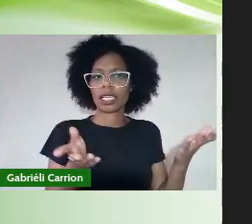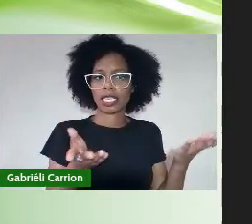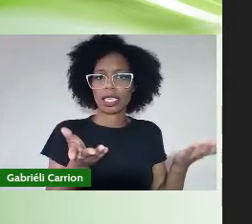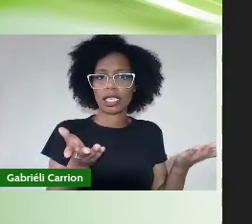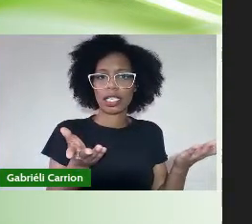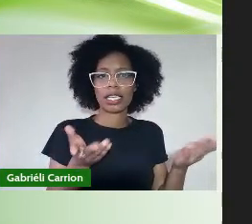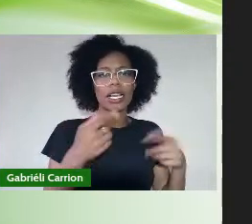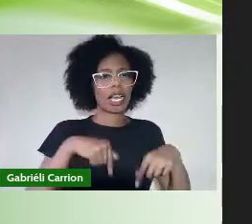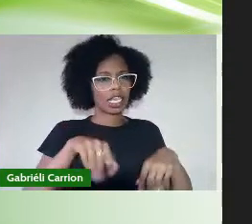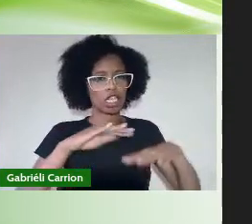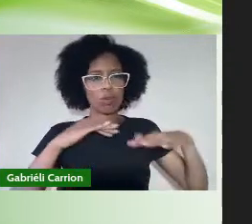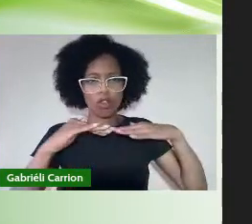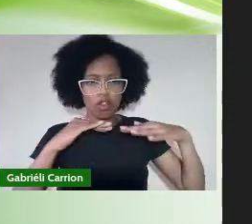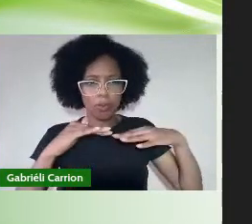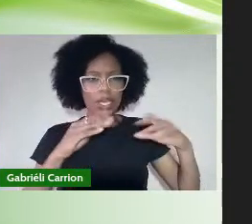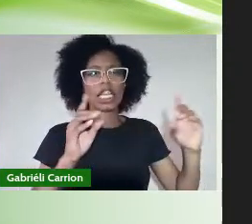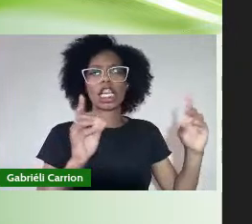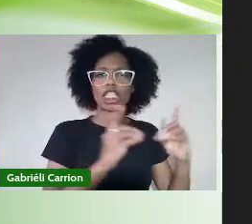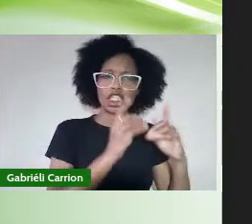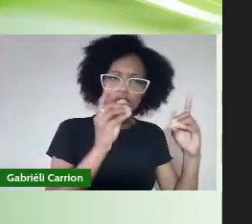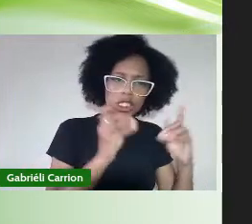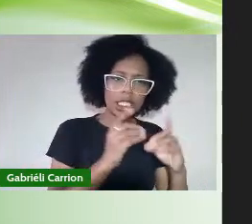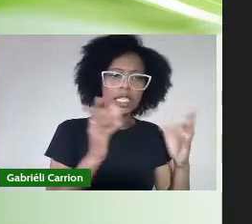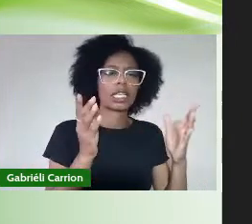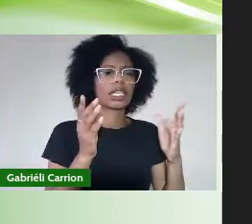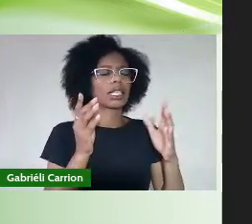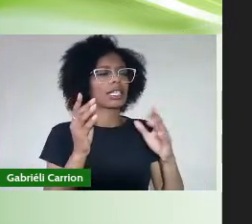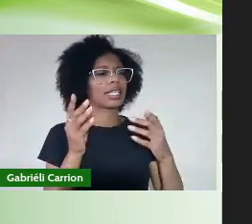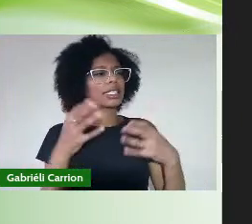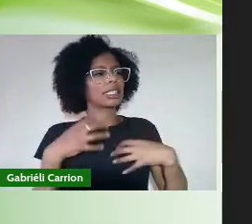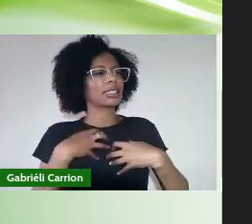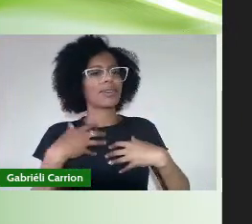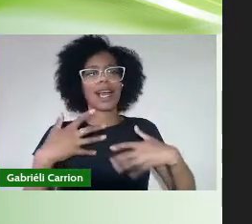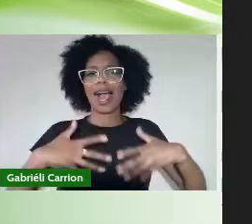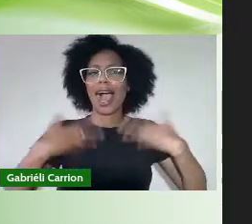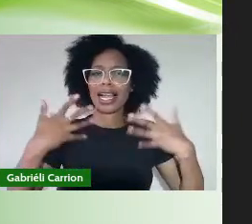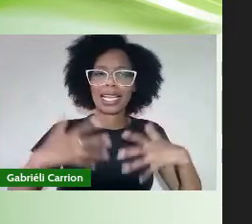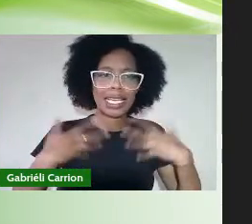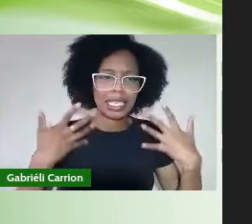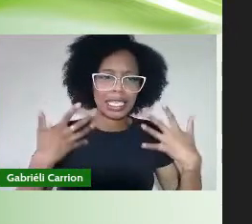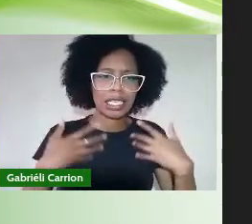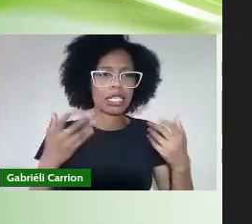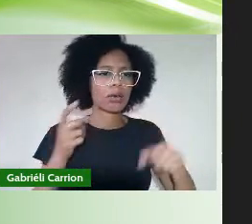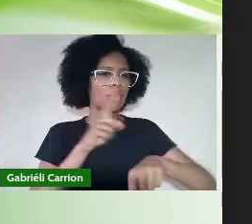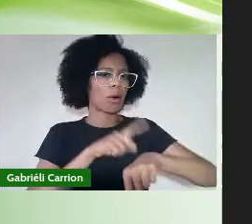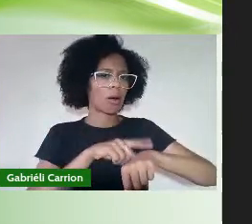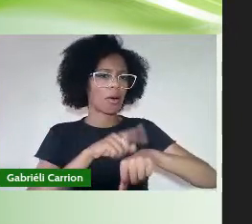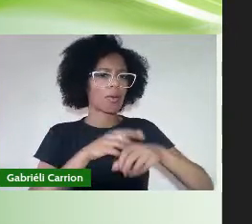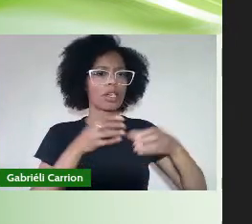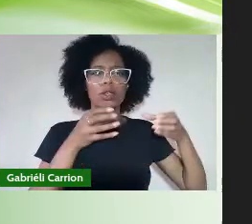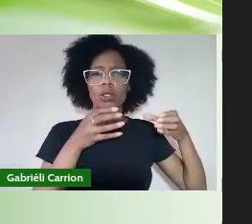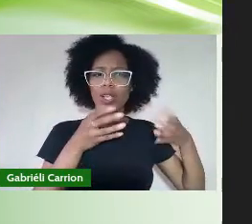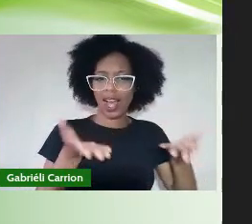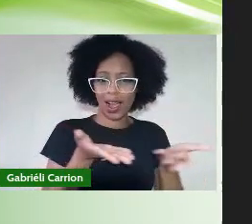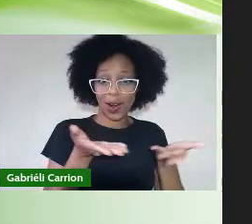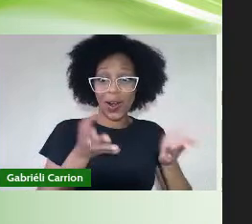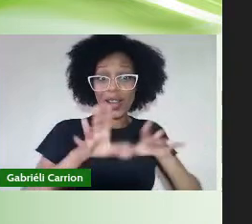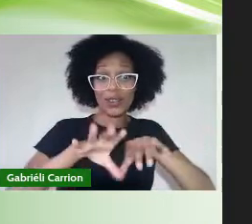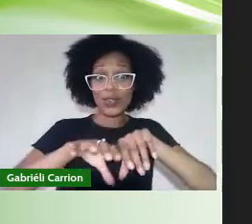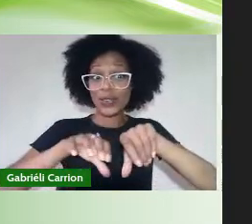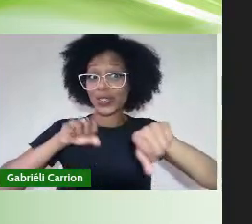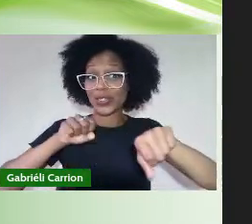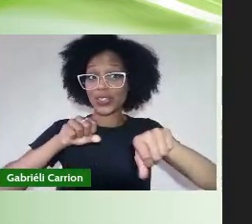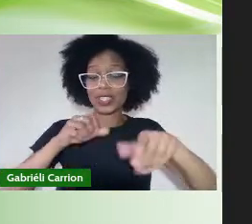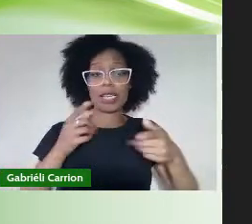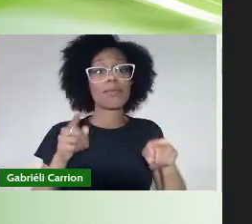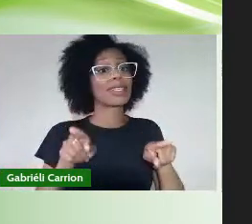Nos traz Alegrias Como o momento De uma colação De grau Mas nos traz